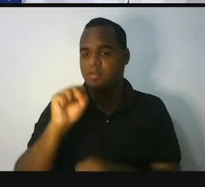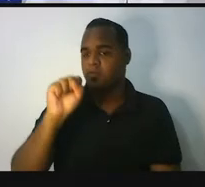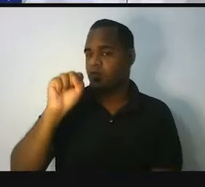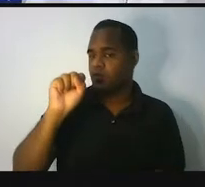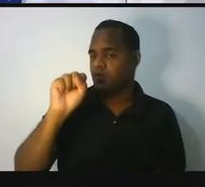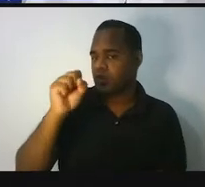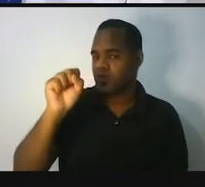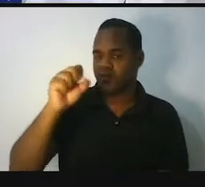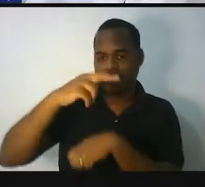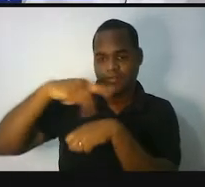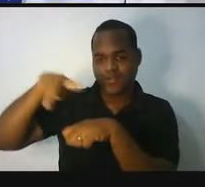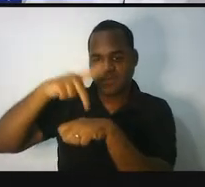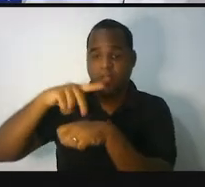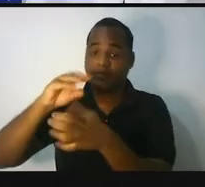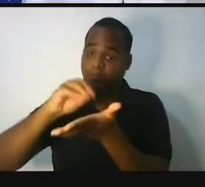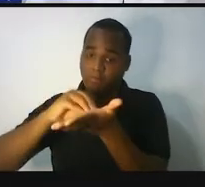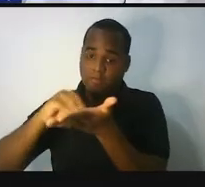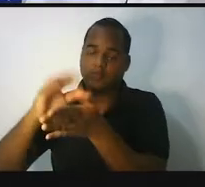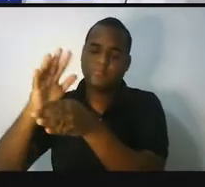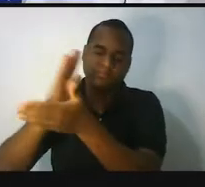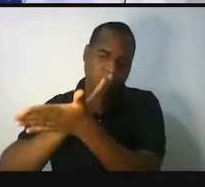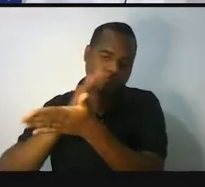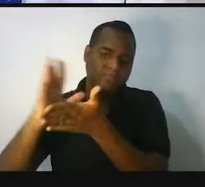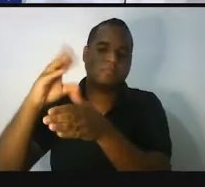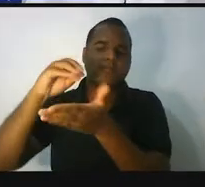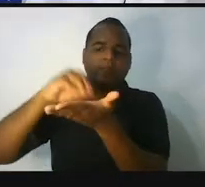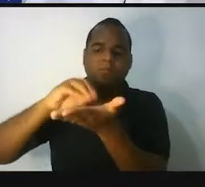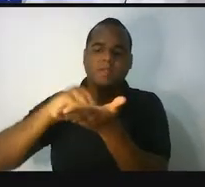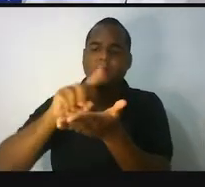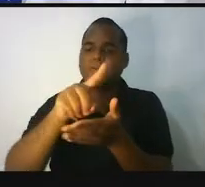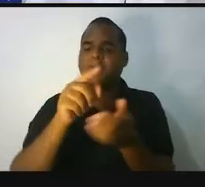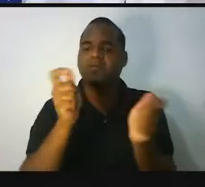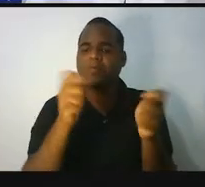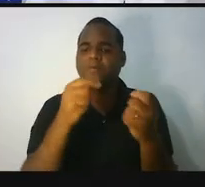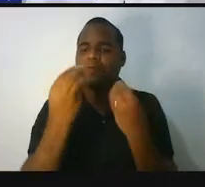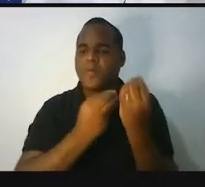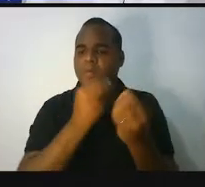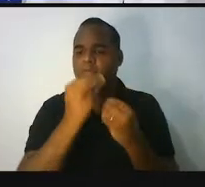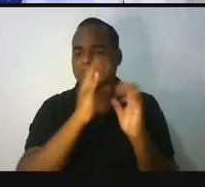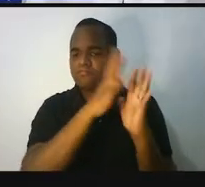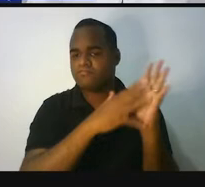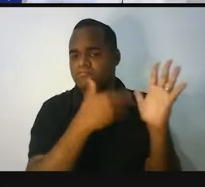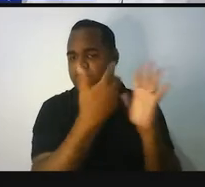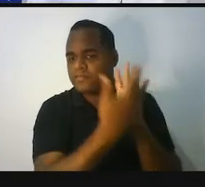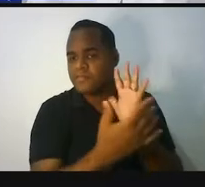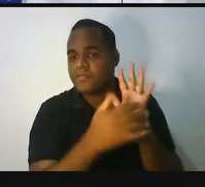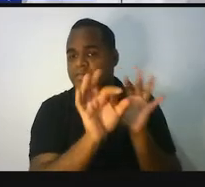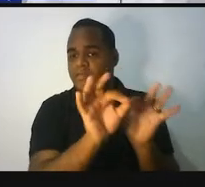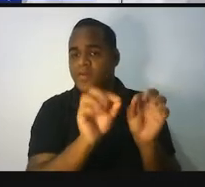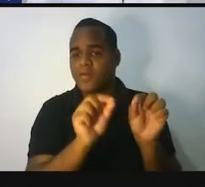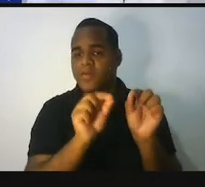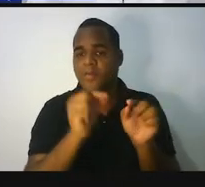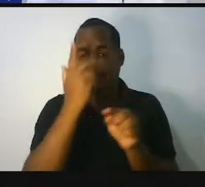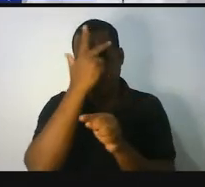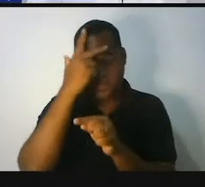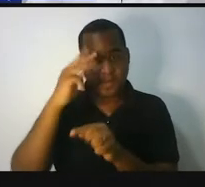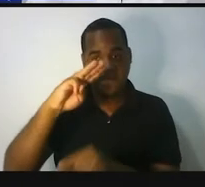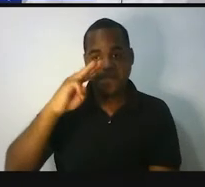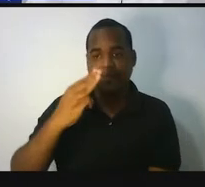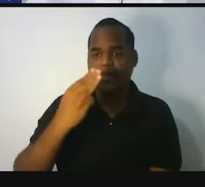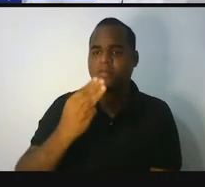países que faltavam, como é que ficaria essa tabela preenchida com os milhões de pessoas?